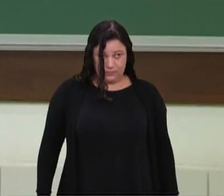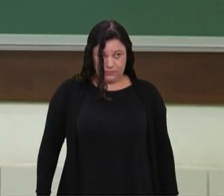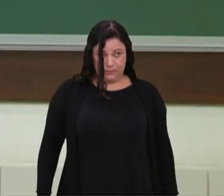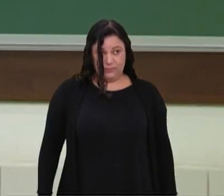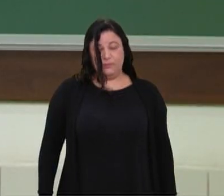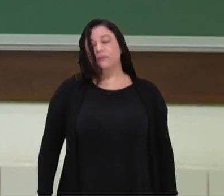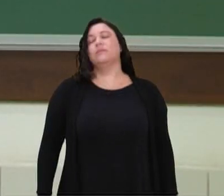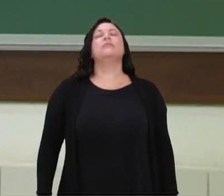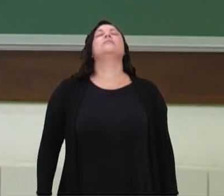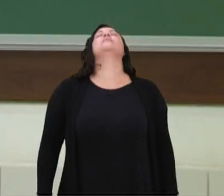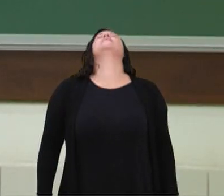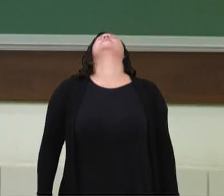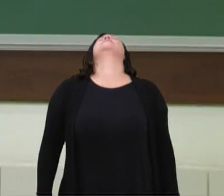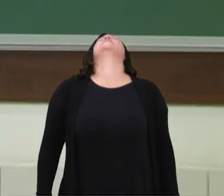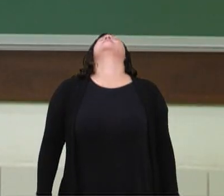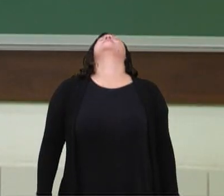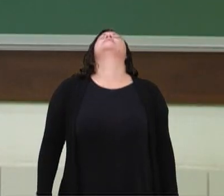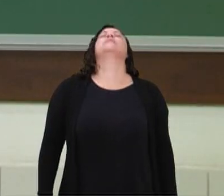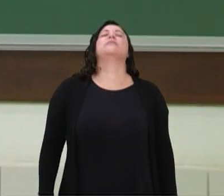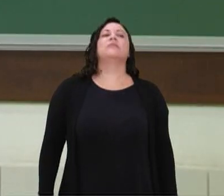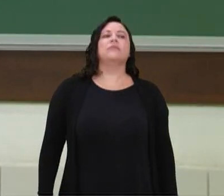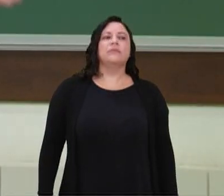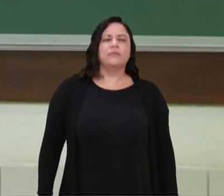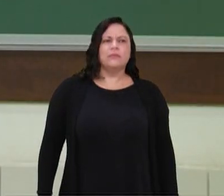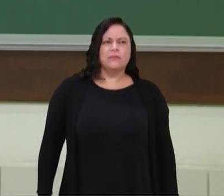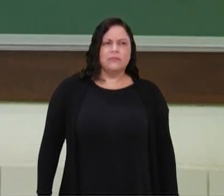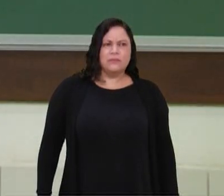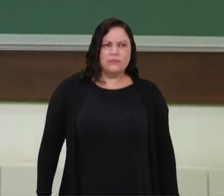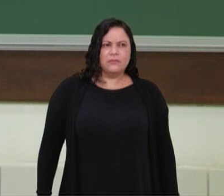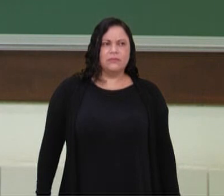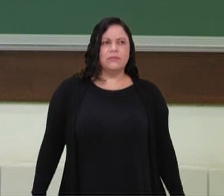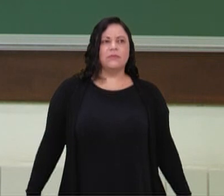isso, vamos abrir o braço na lateral,